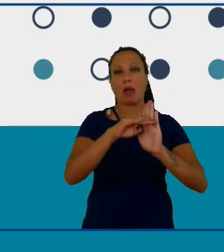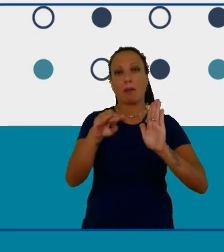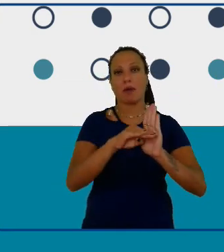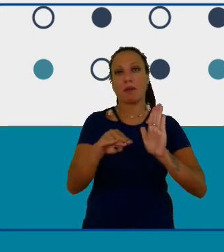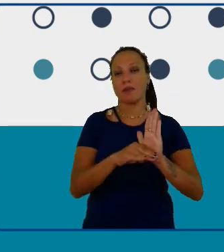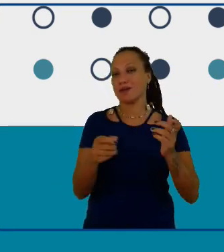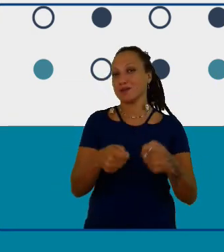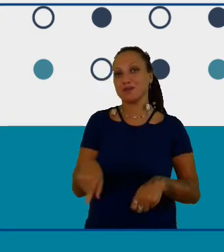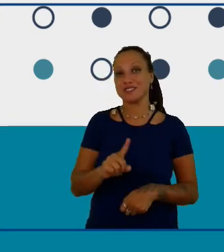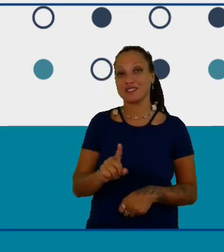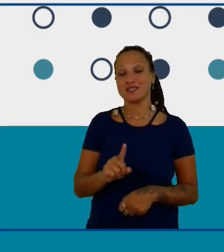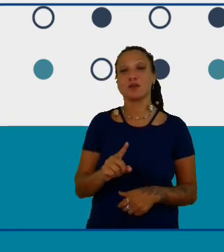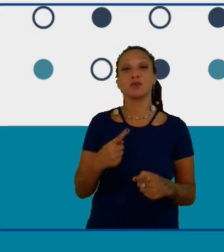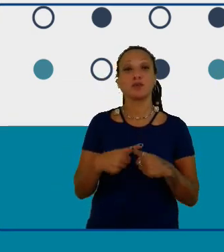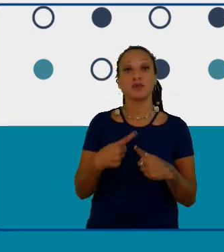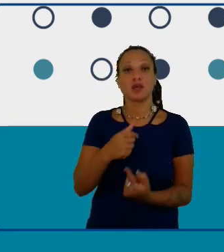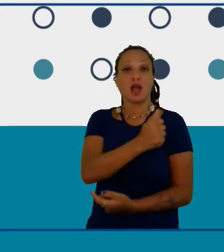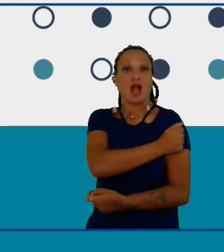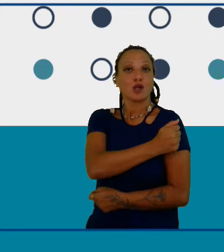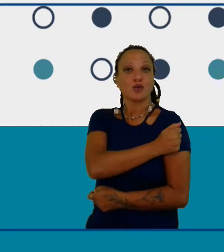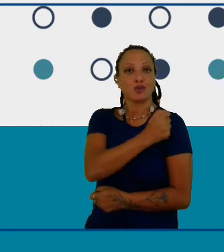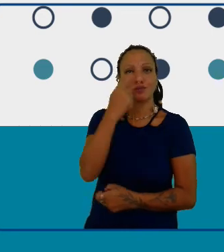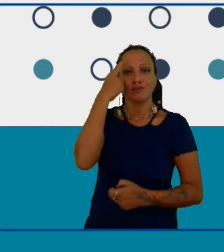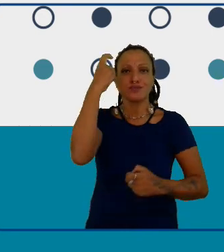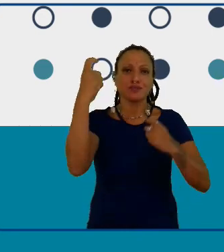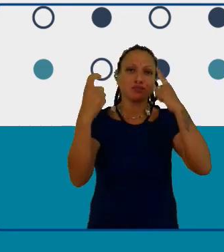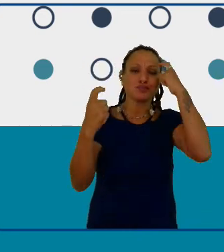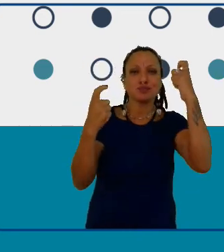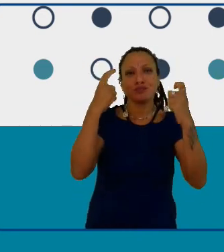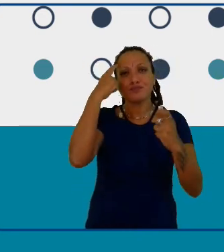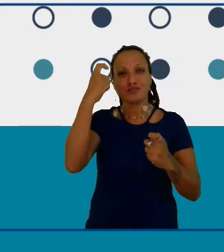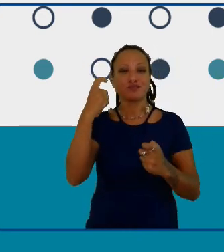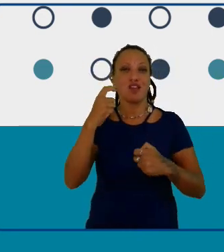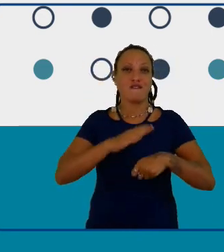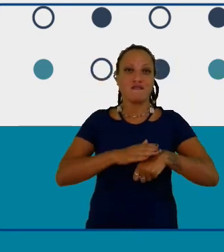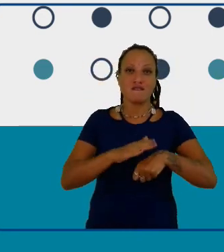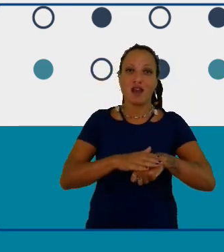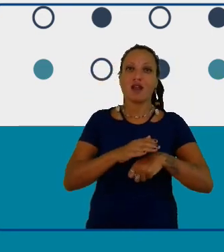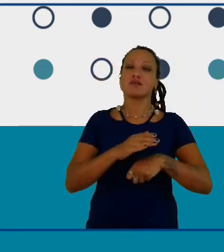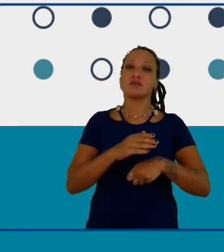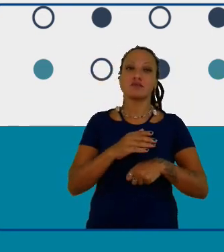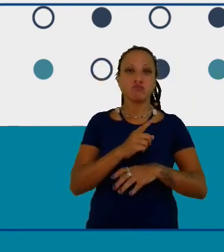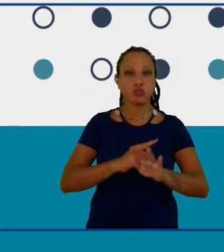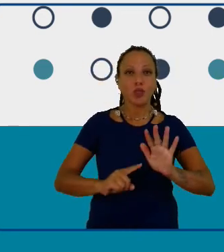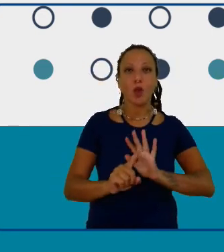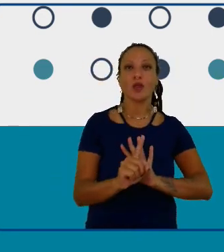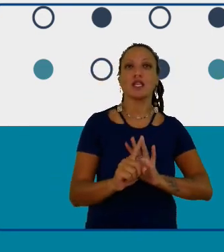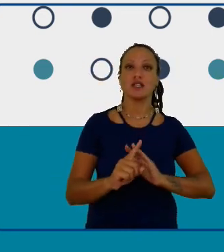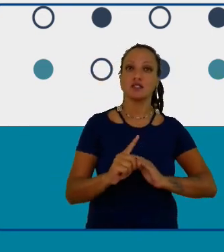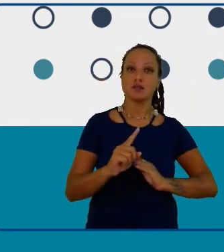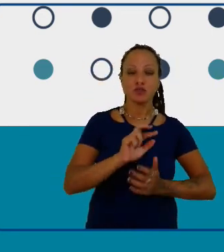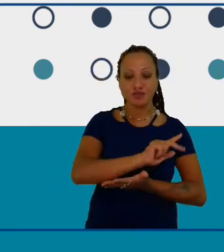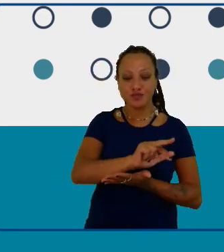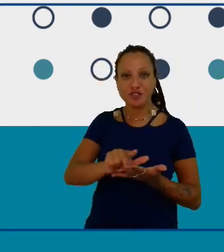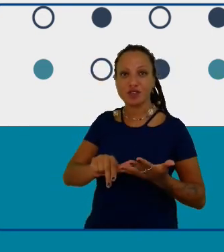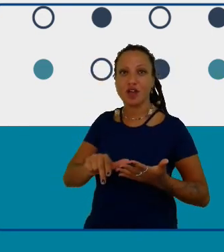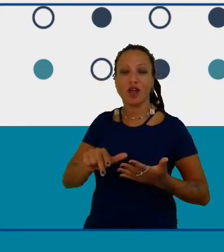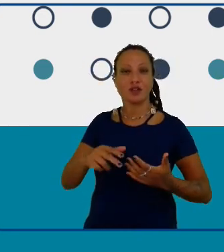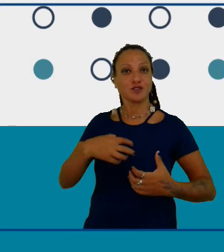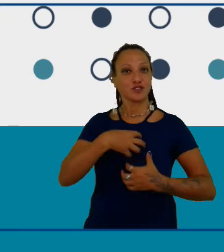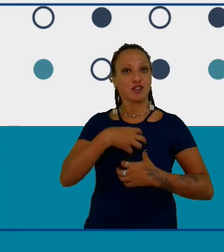iniciativas e esse protagonismo que ajuda a desenvolver e impactar de diferentes formas sem a gente